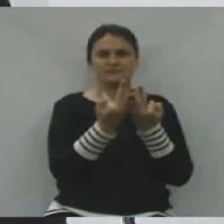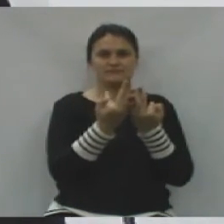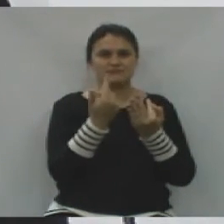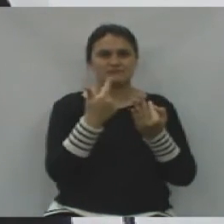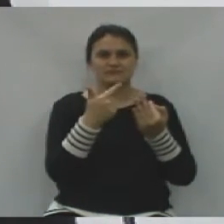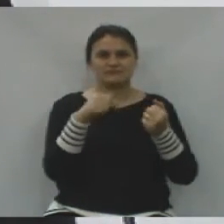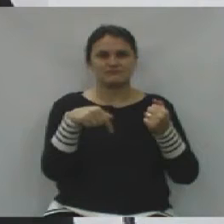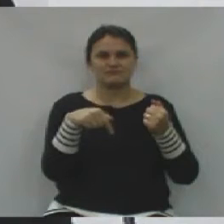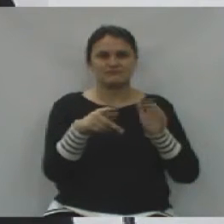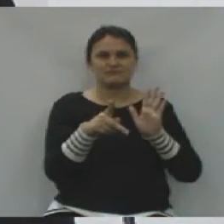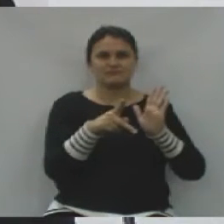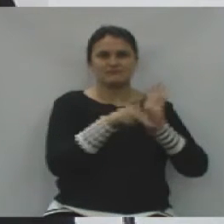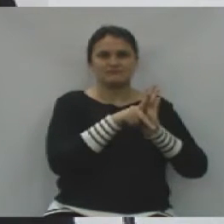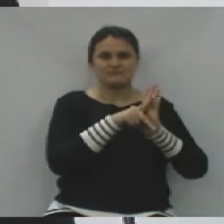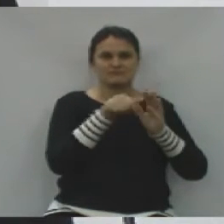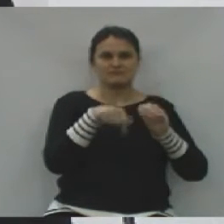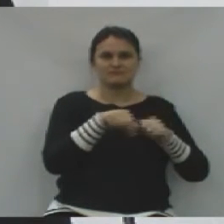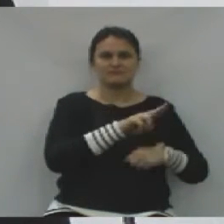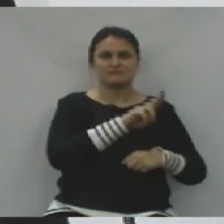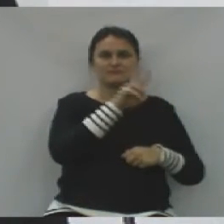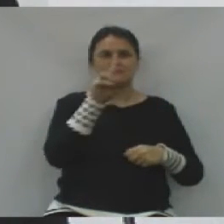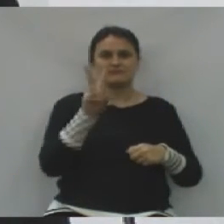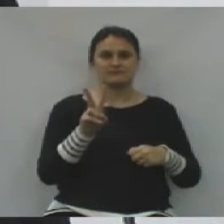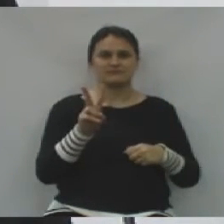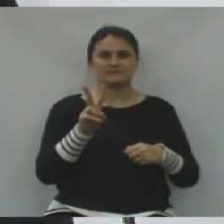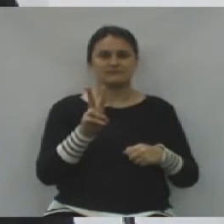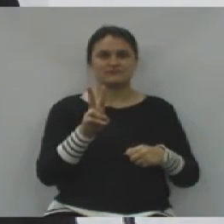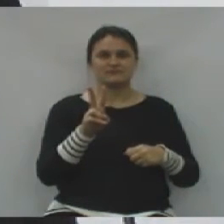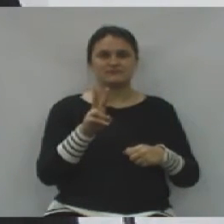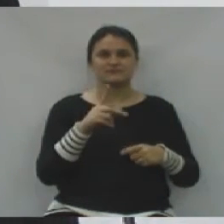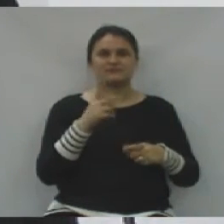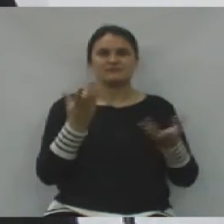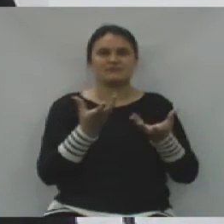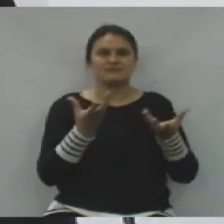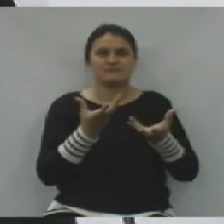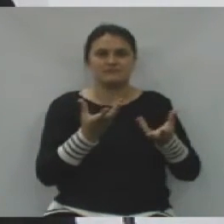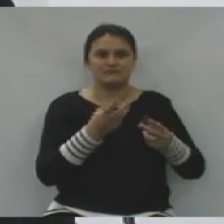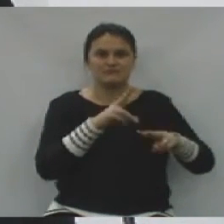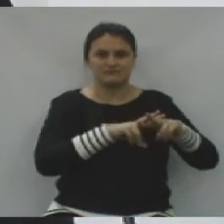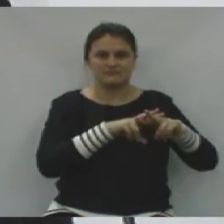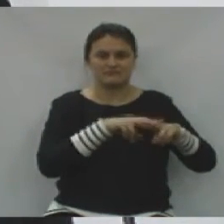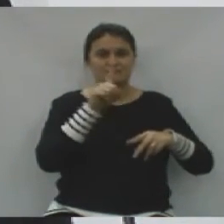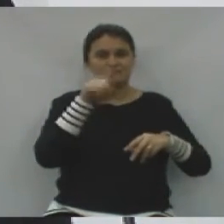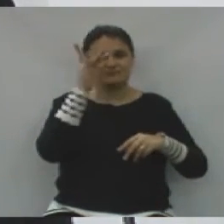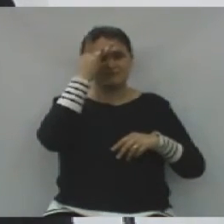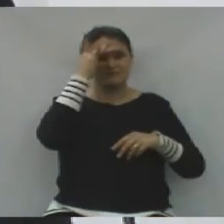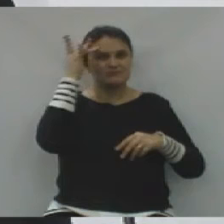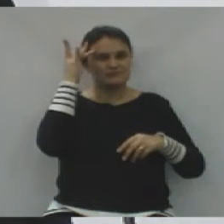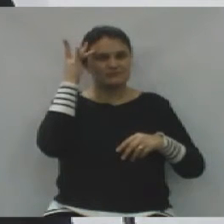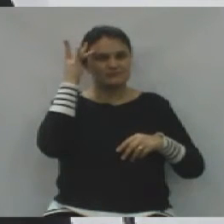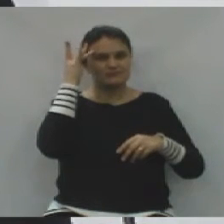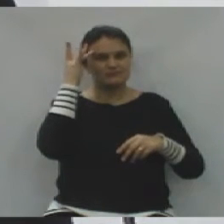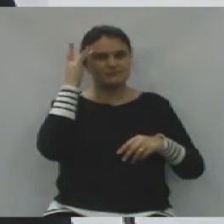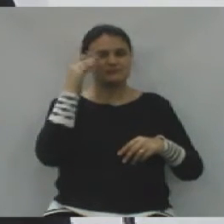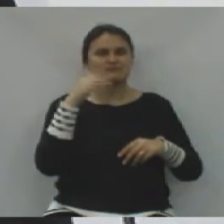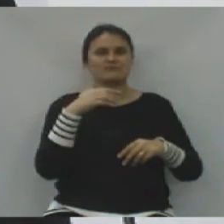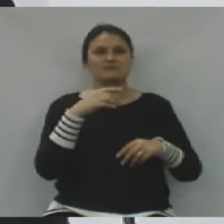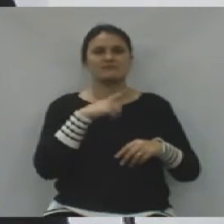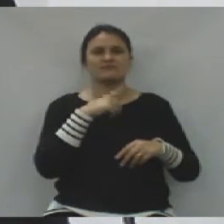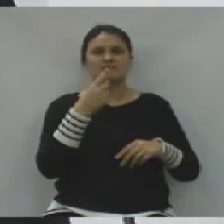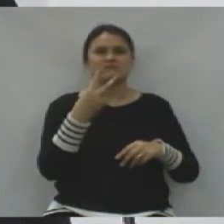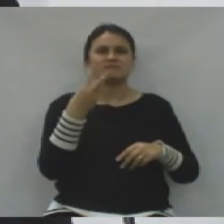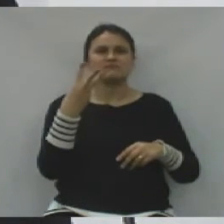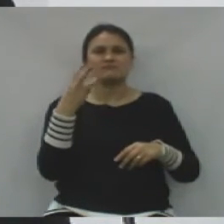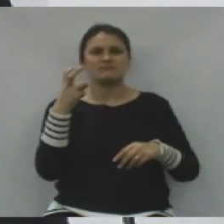raízes e propriedade constituída em União da Vitória. Quem acaba defendendo essa ideia são pessoas que acabam passando dois, três, quatro, cinco anos